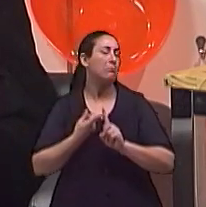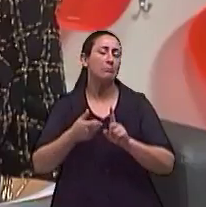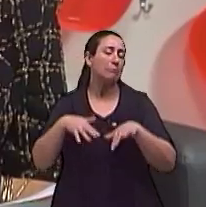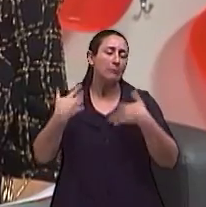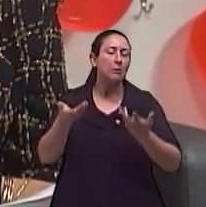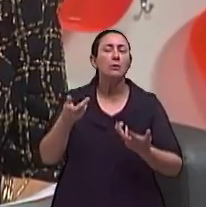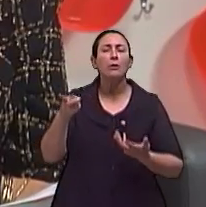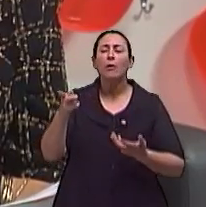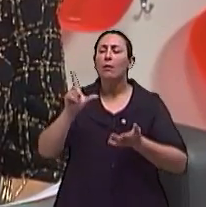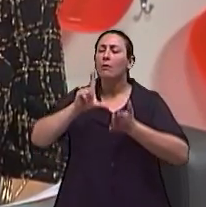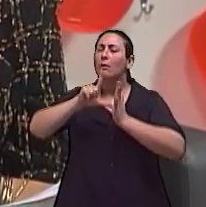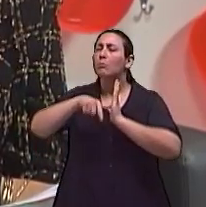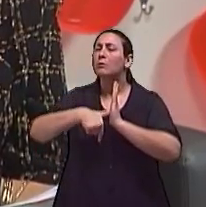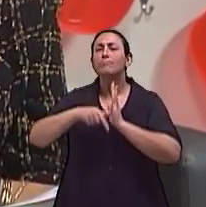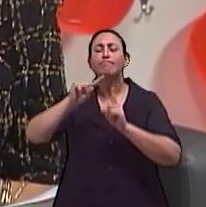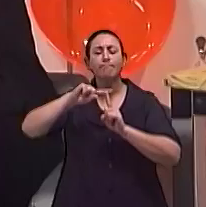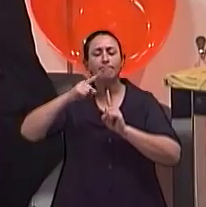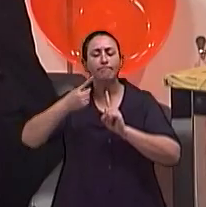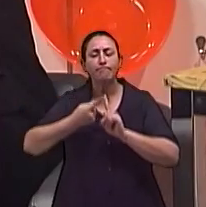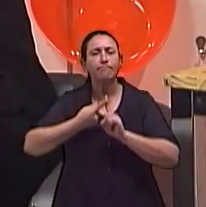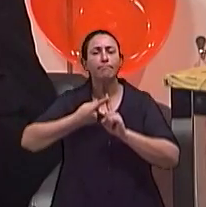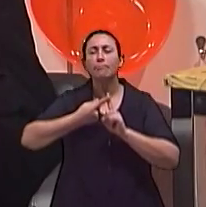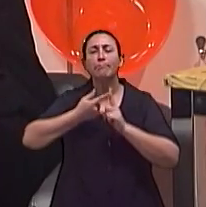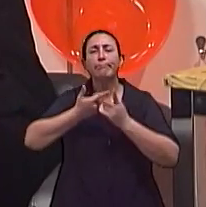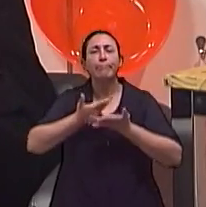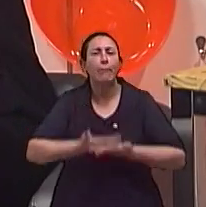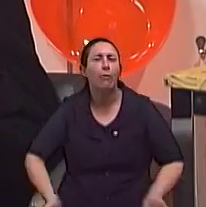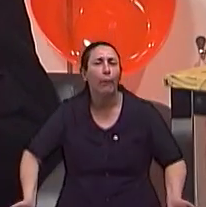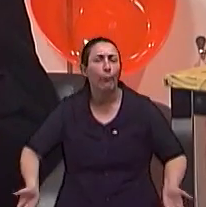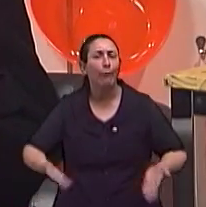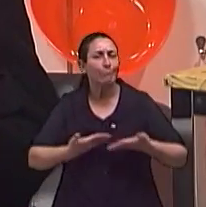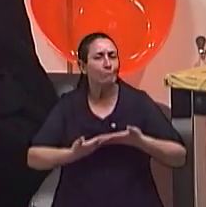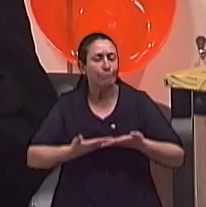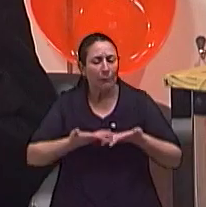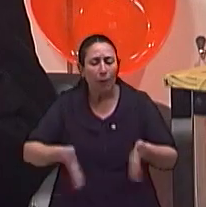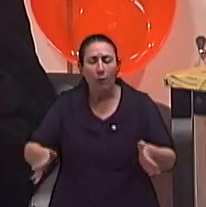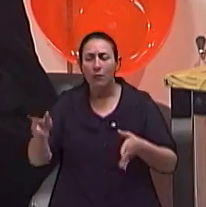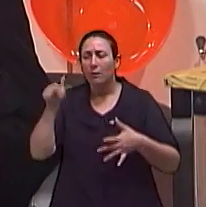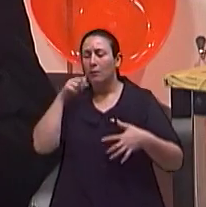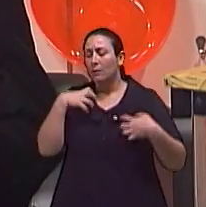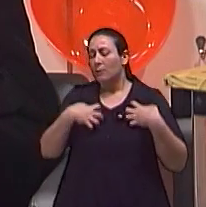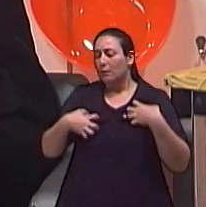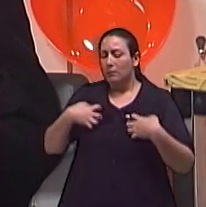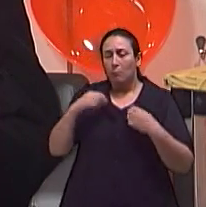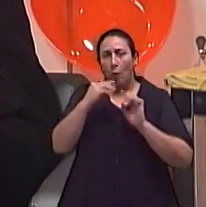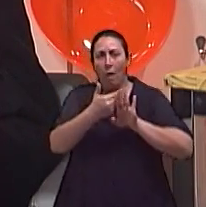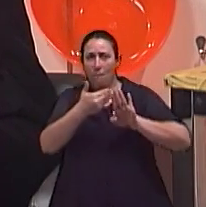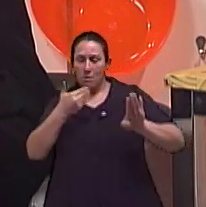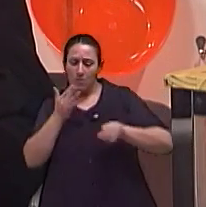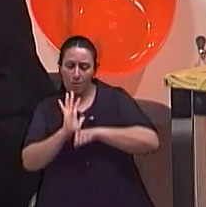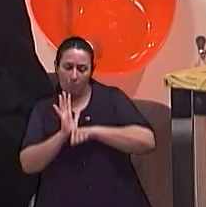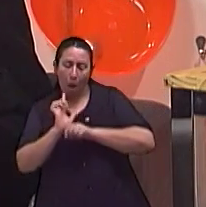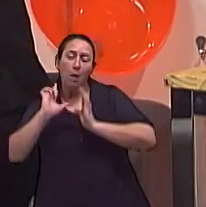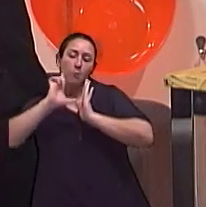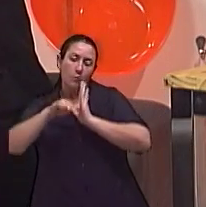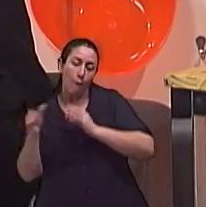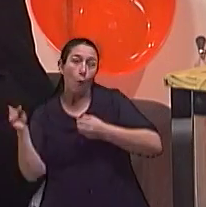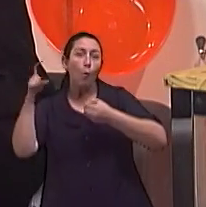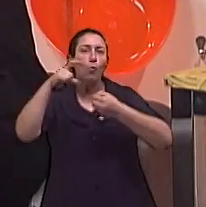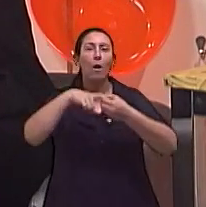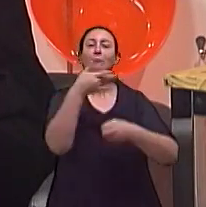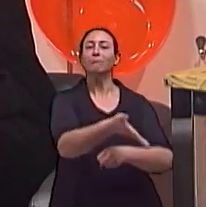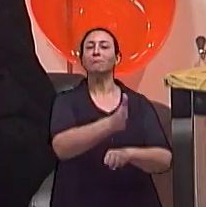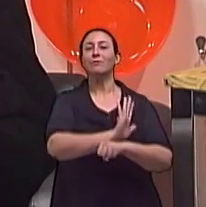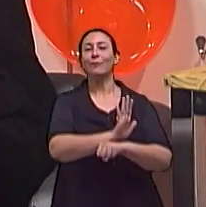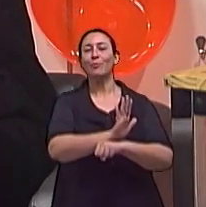gravidez que foi interrompida, e ficou um tempo fora de cinema, e depois é que ela voltou. Mas a Haldre